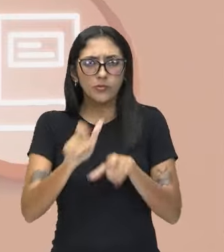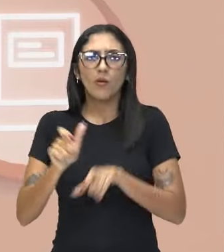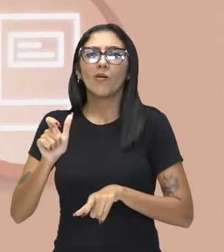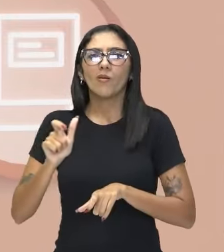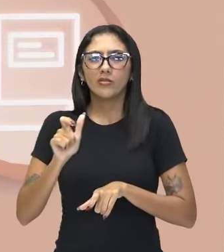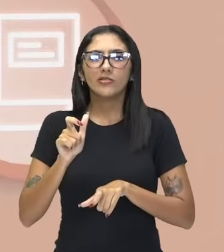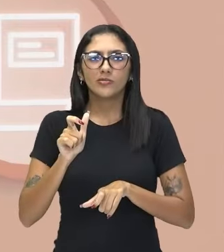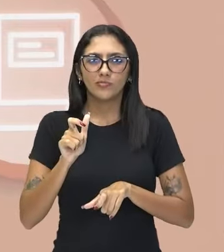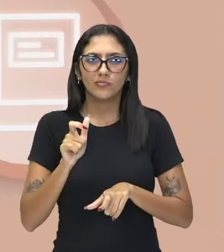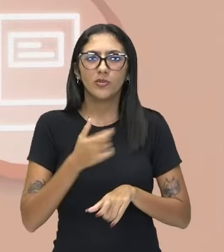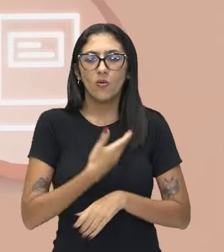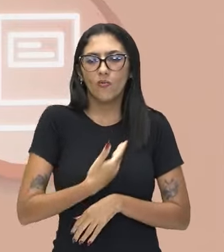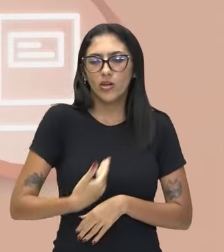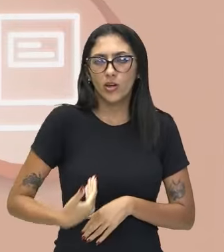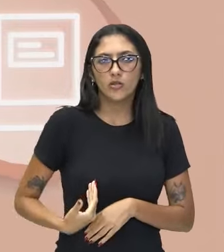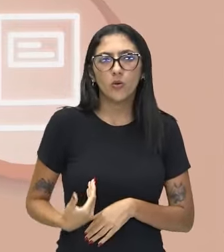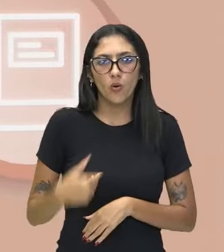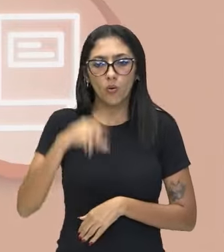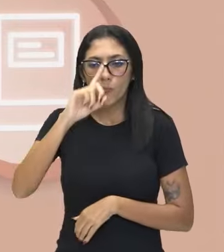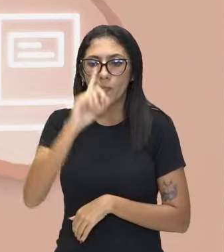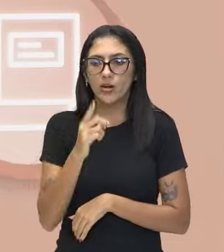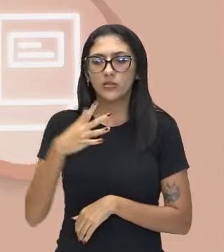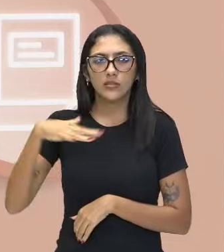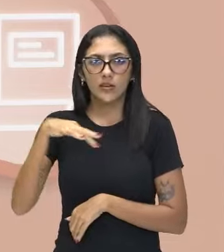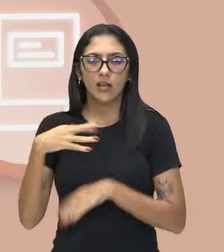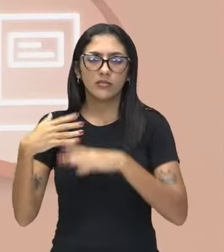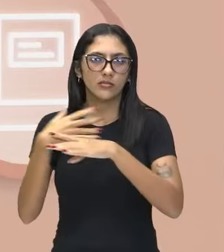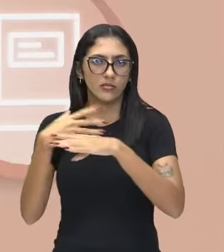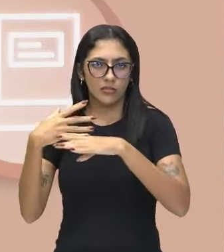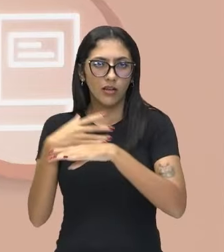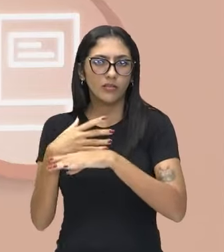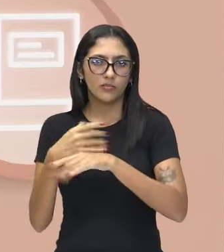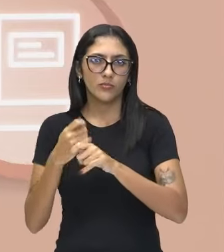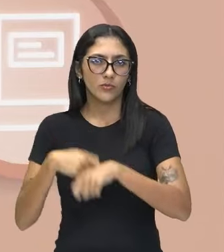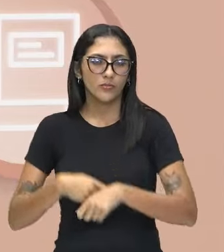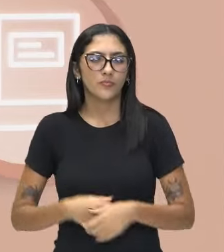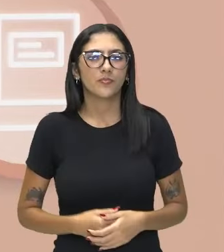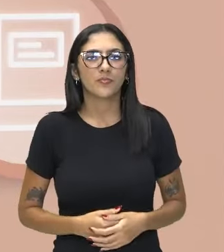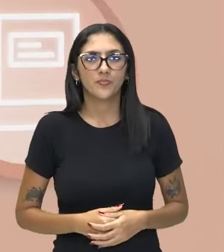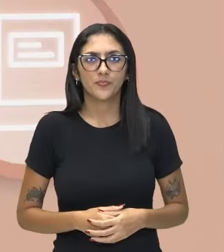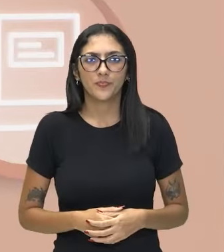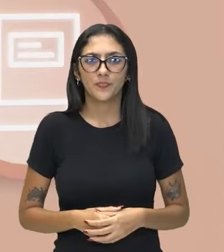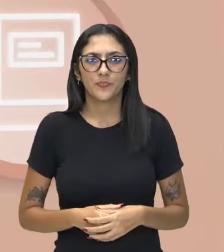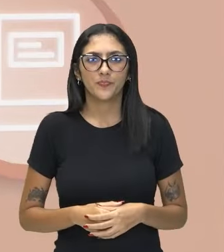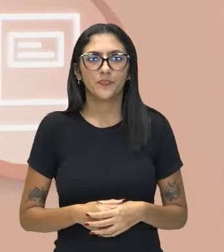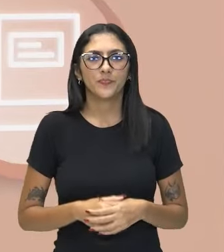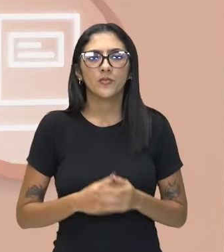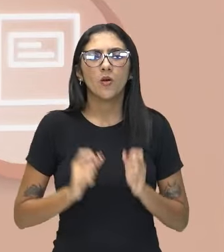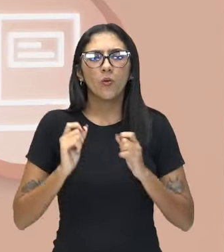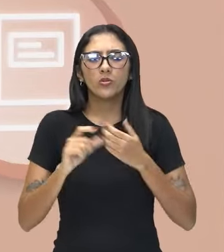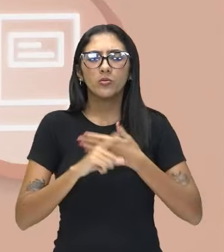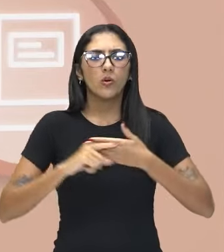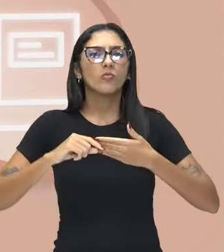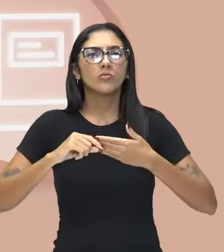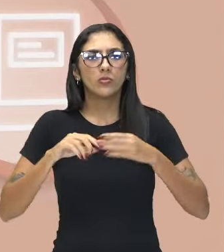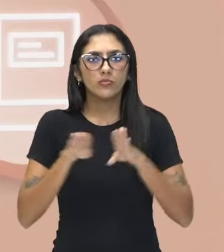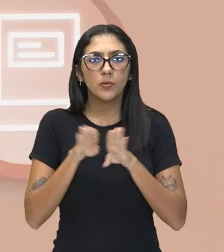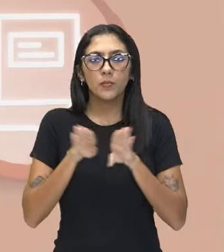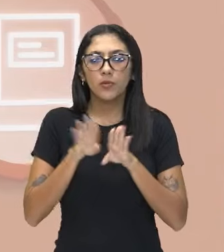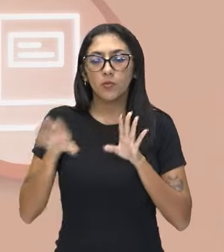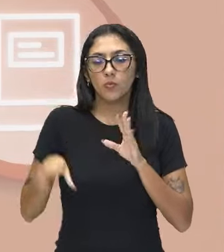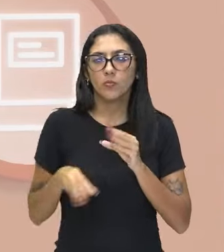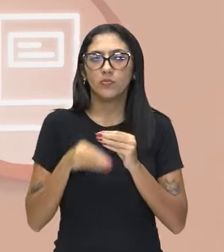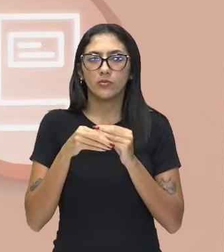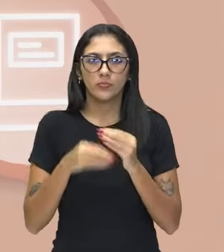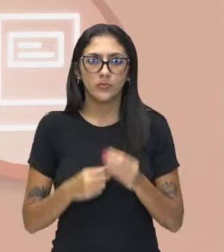a cidade como um todo. Os cidadãos como um todo, tá bom? Então, o que que o Bobbio fala pra nós? Ele diz que, na verdade,